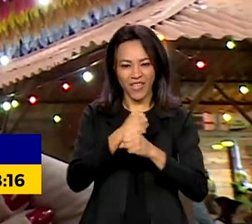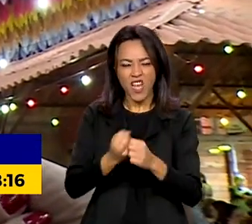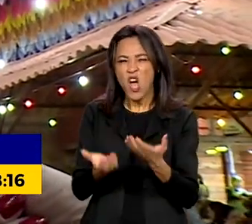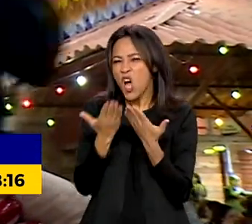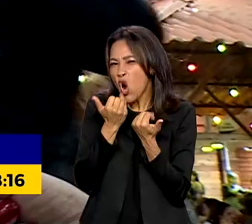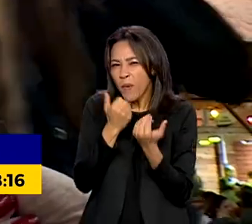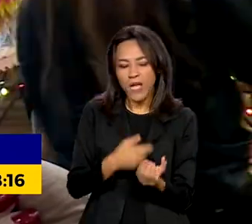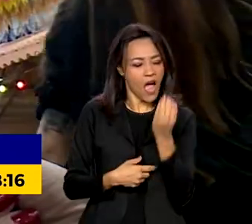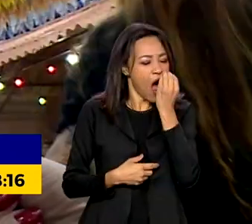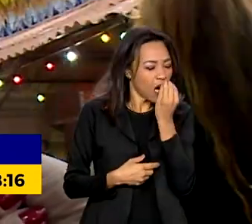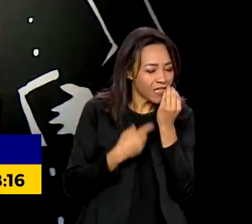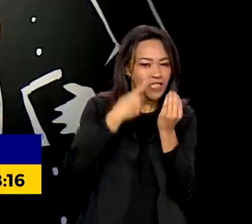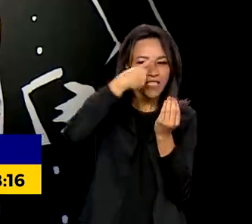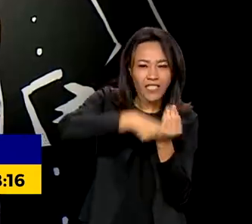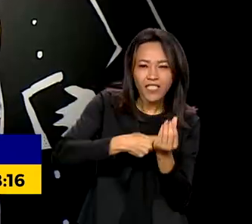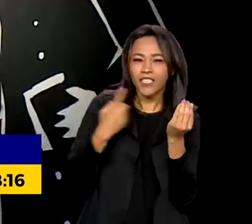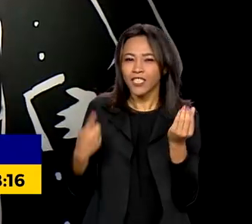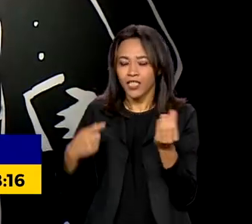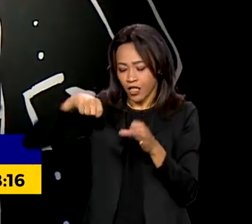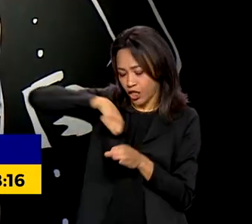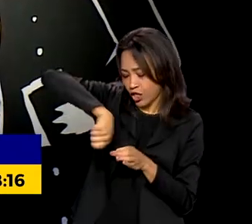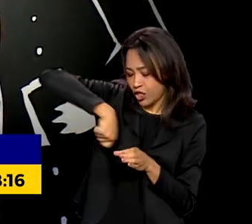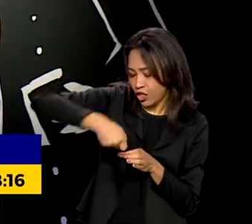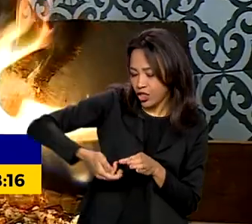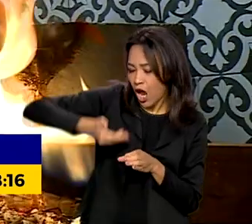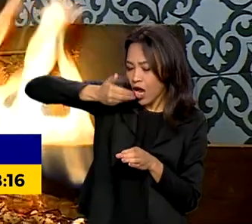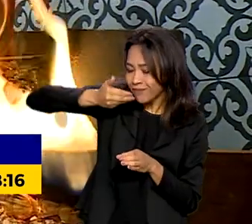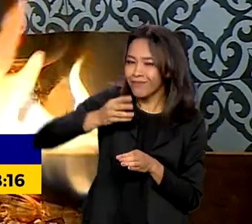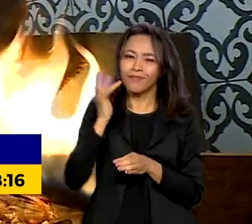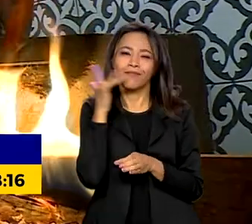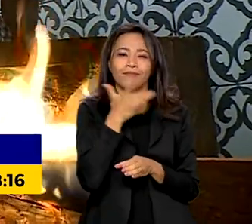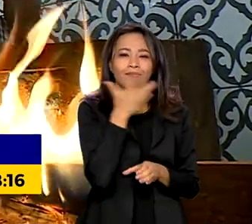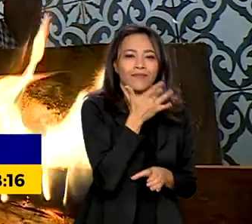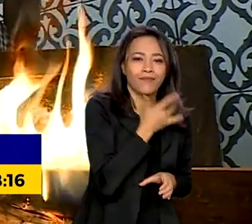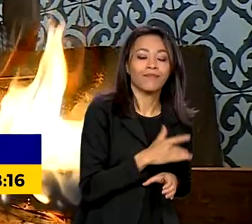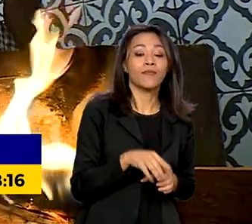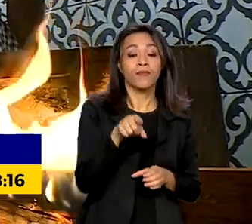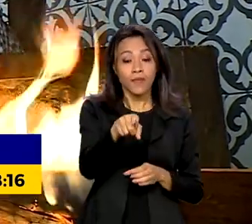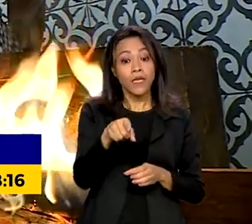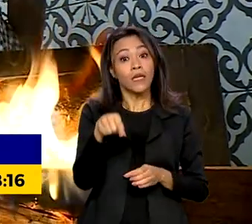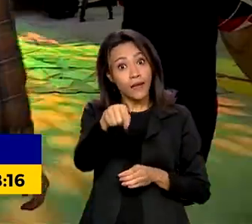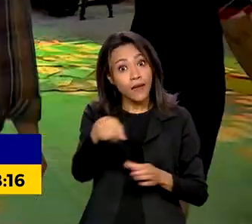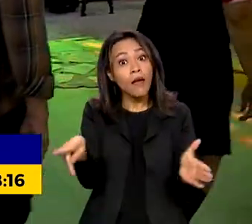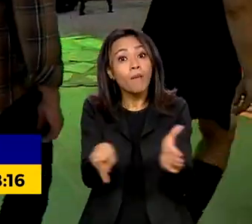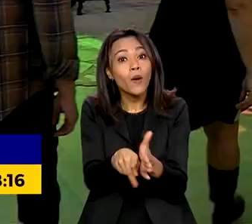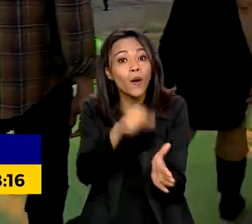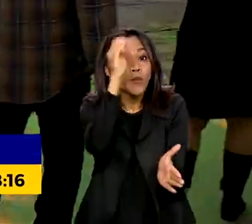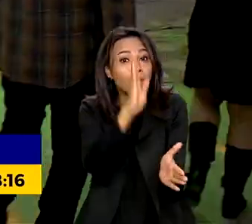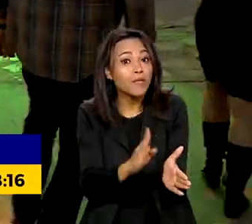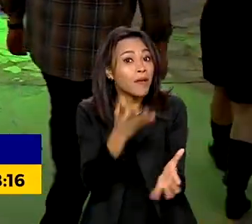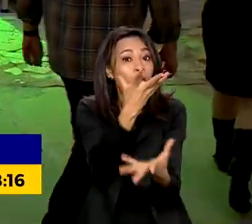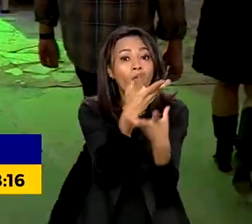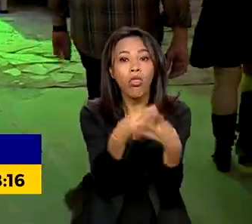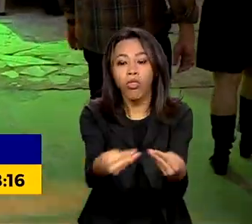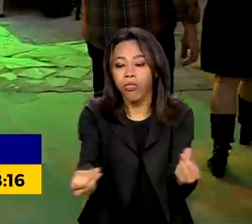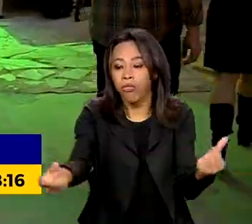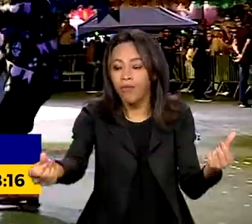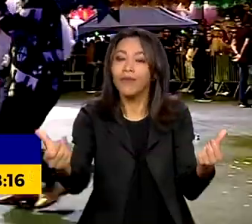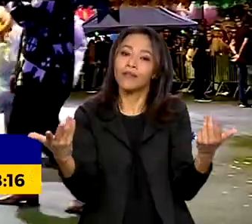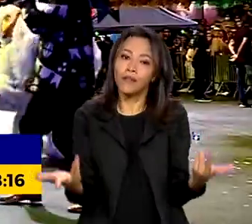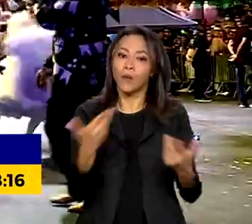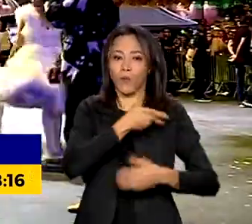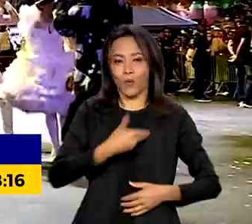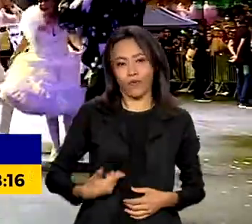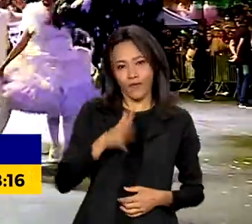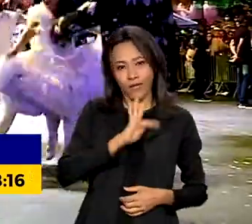quente, cajica... Para que essa festa genuinamente brasileira não perca a sua essência, o governo federal